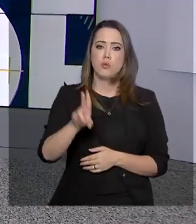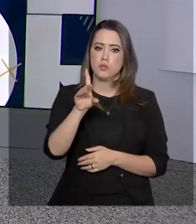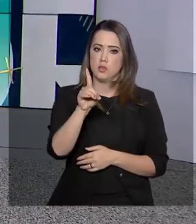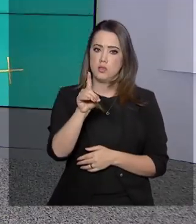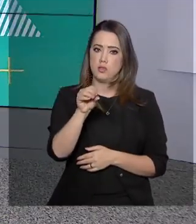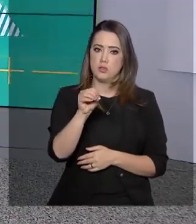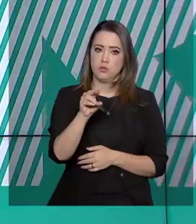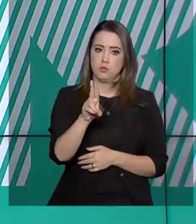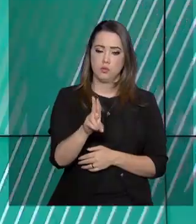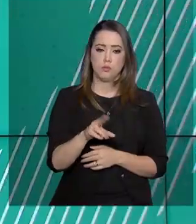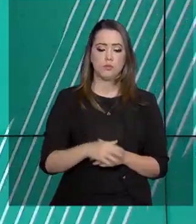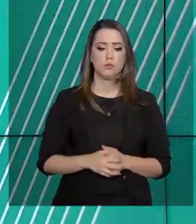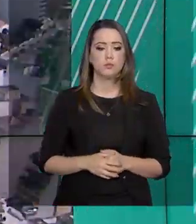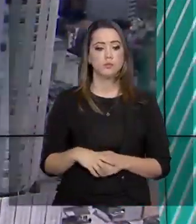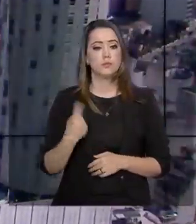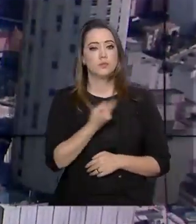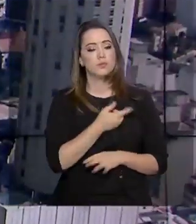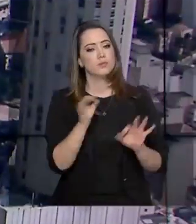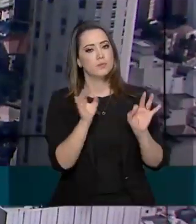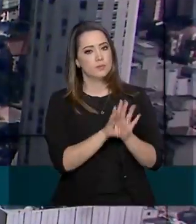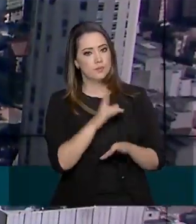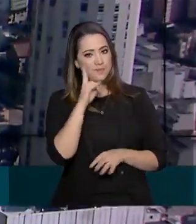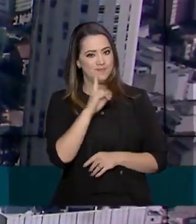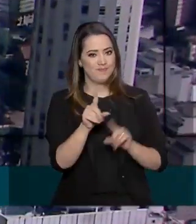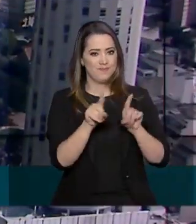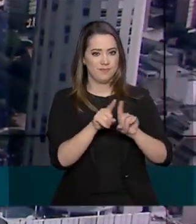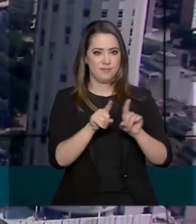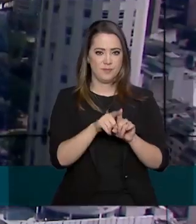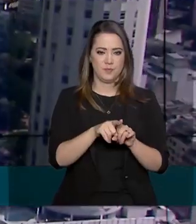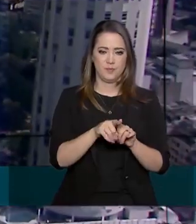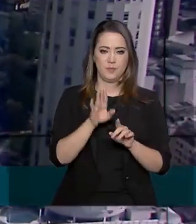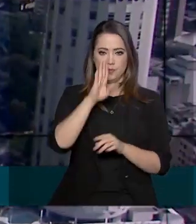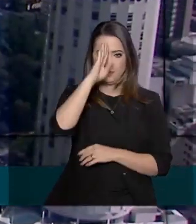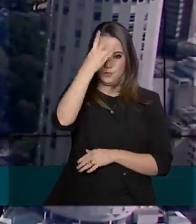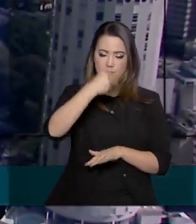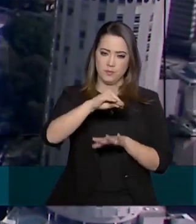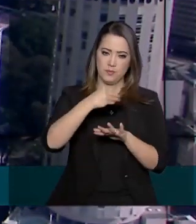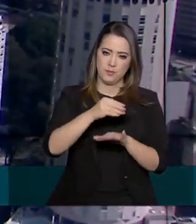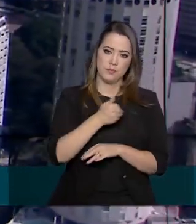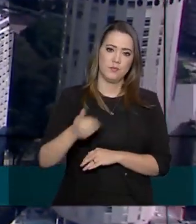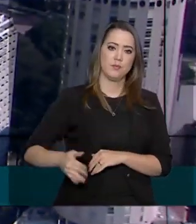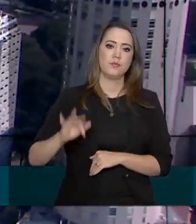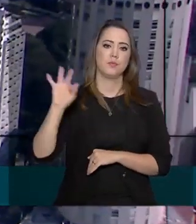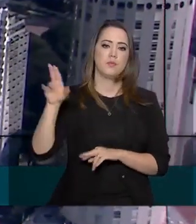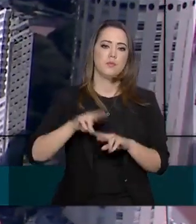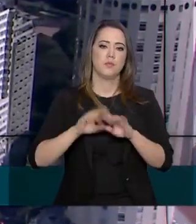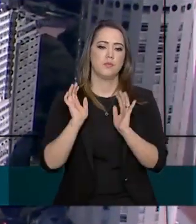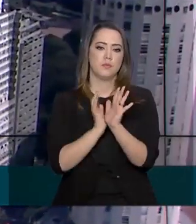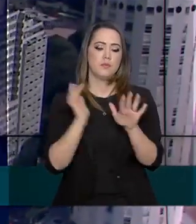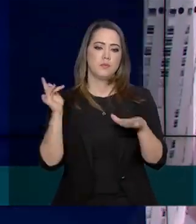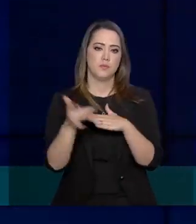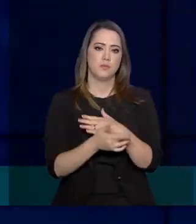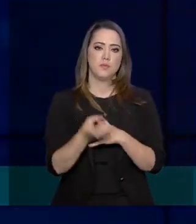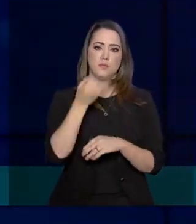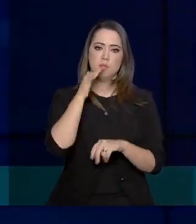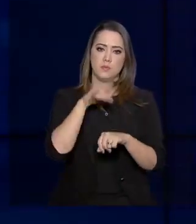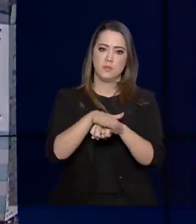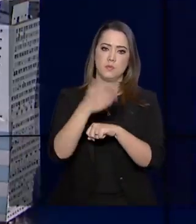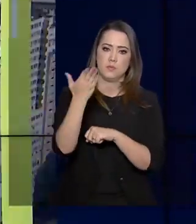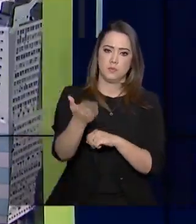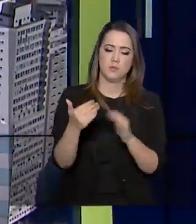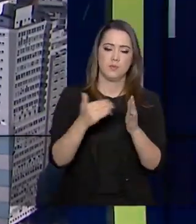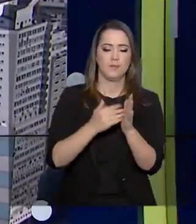Oficial. O governo agora fica por aqui. Continue acompanhando as principais notícias do governo federal pelas nossas redes sociais.